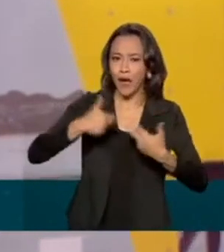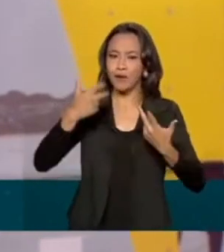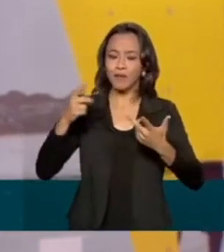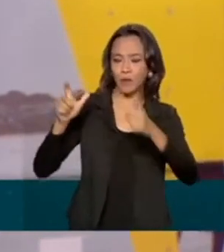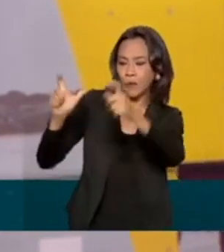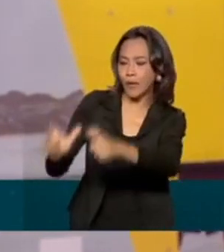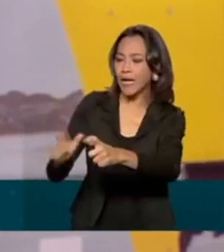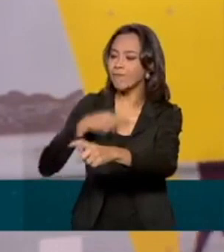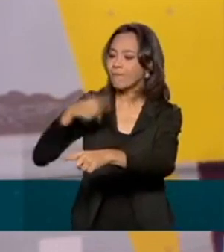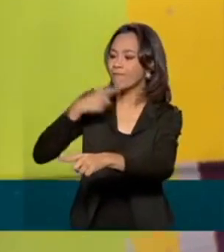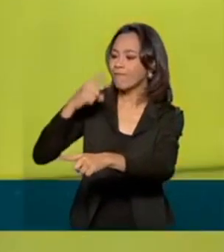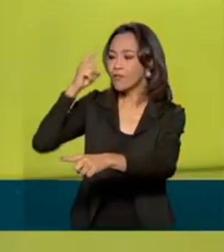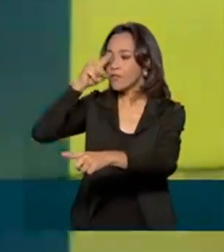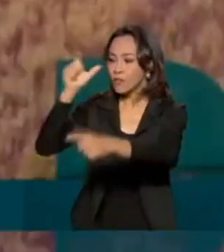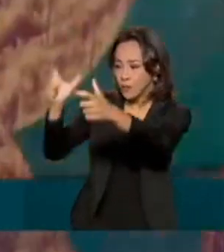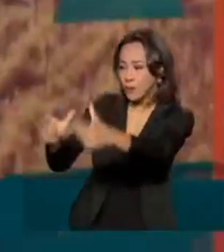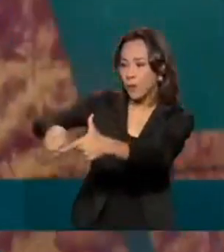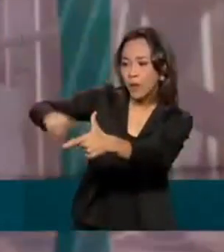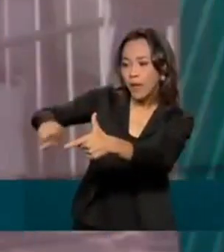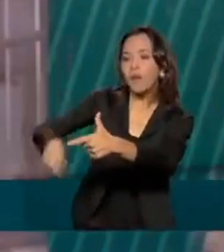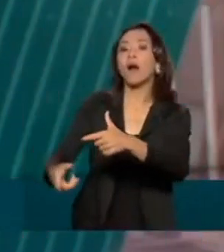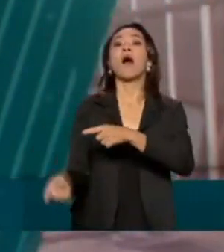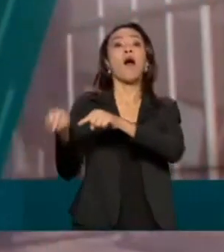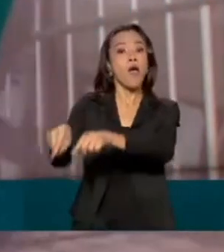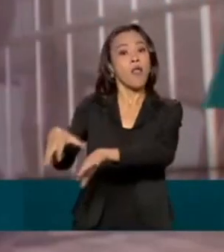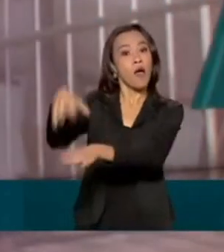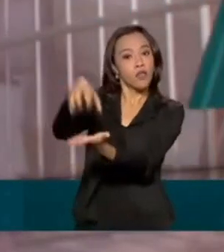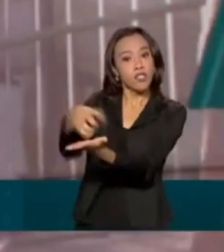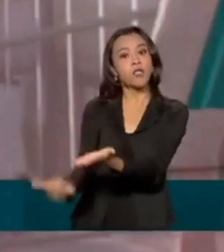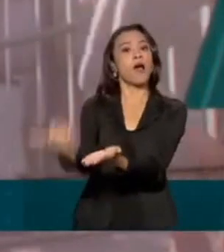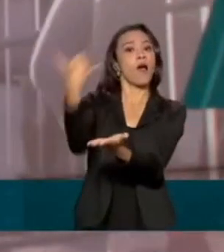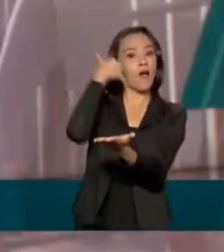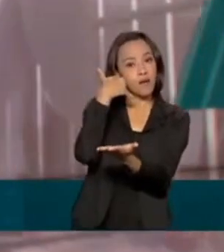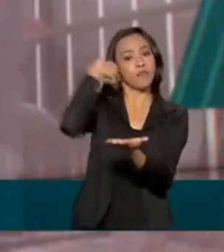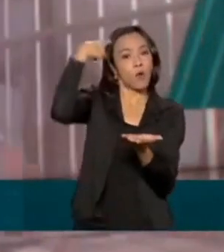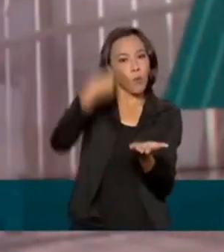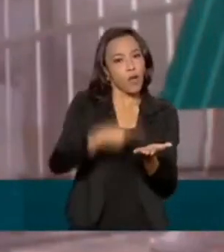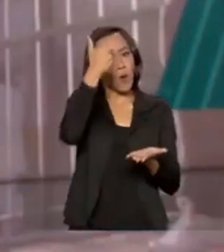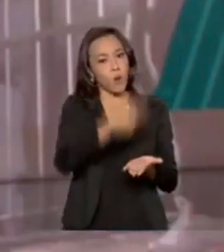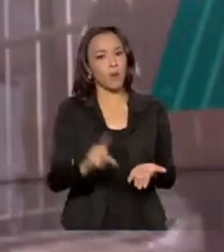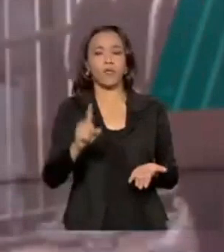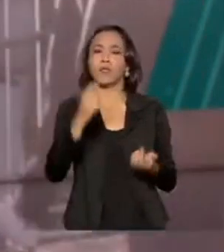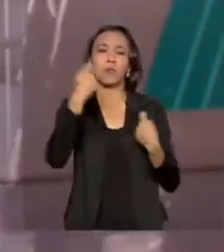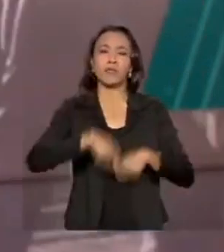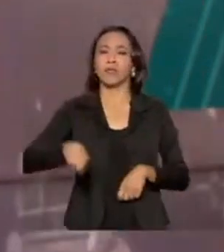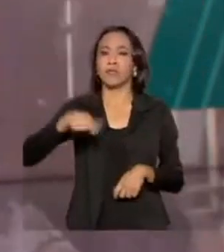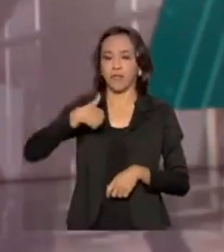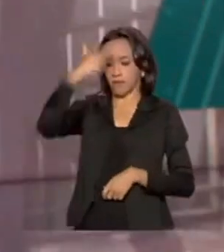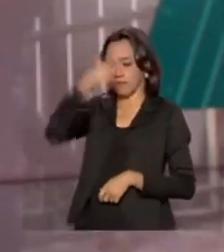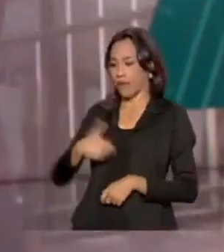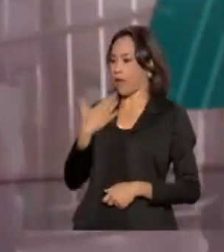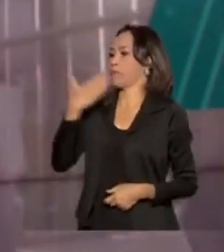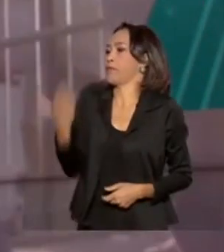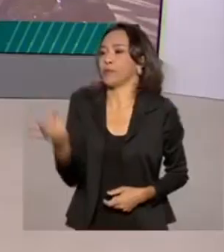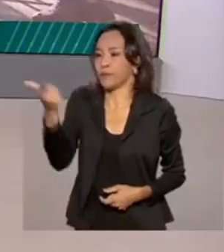do local de atendimento, a Agência da Previdência Social deve remarcar os agendamentos, sem necessidade de solicitação por